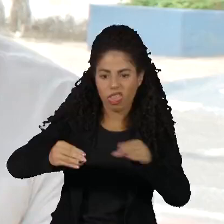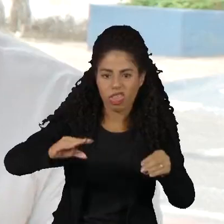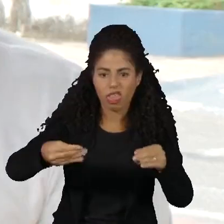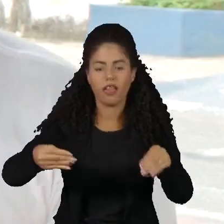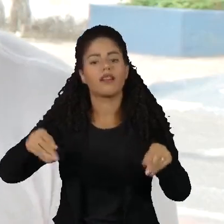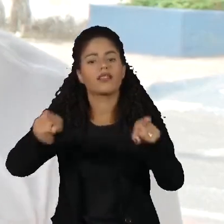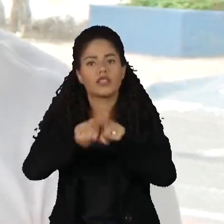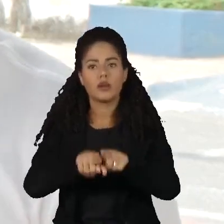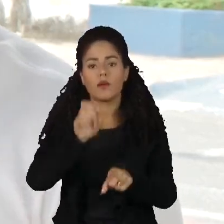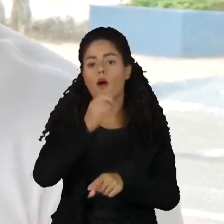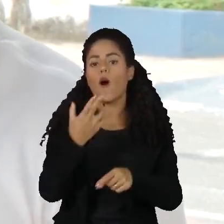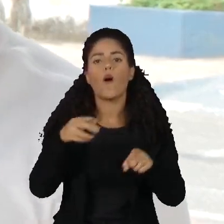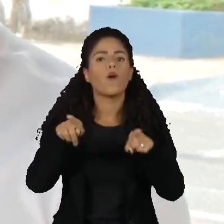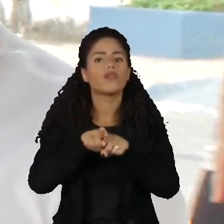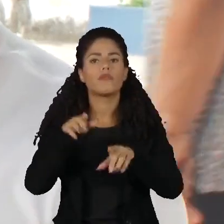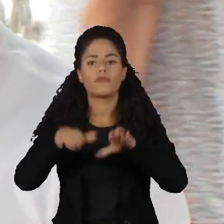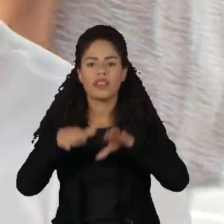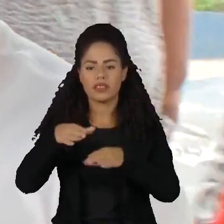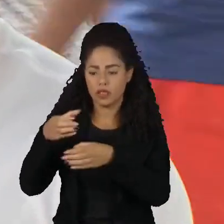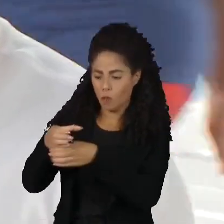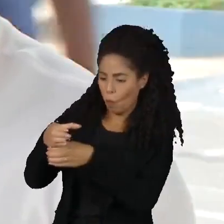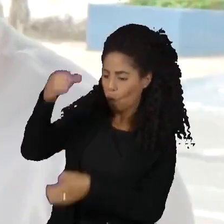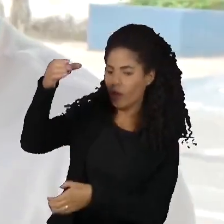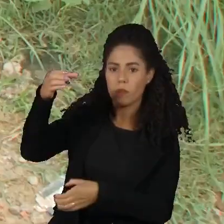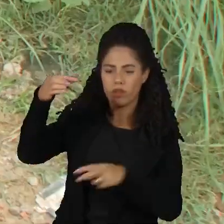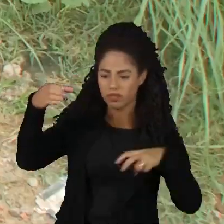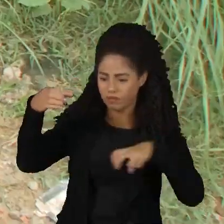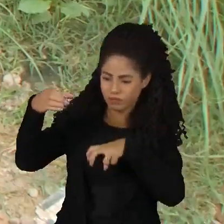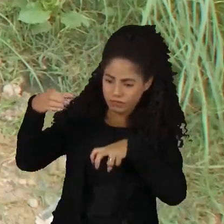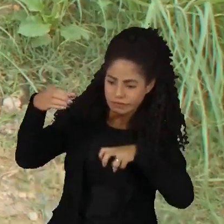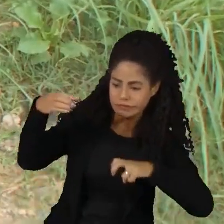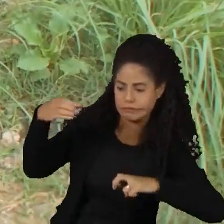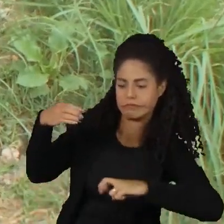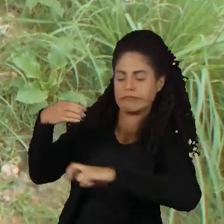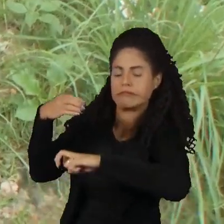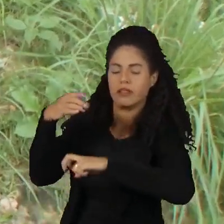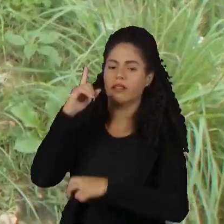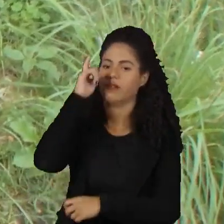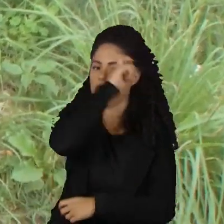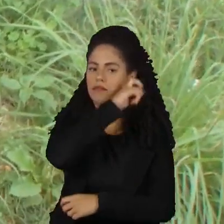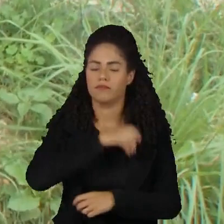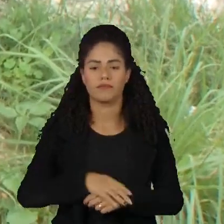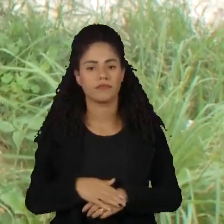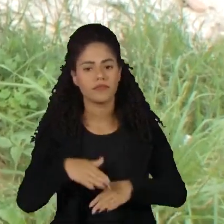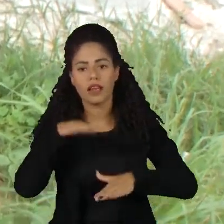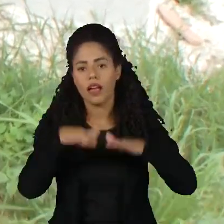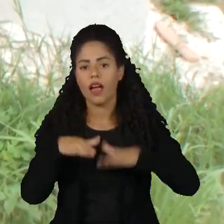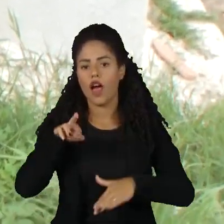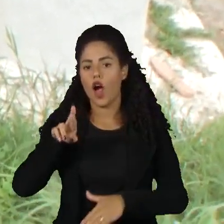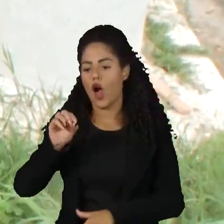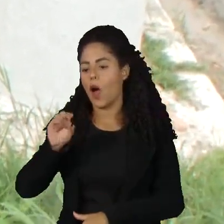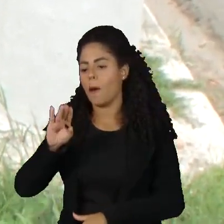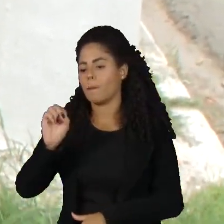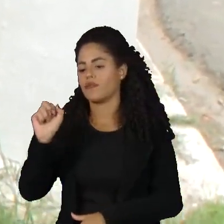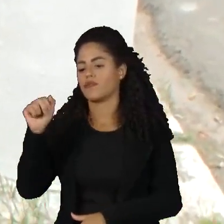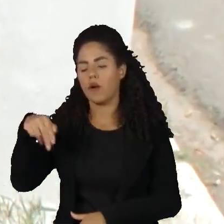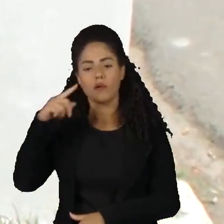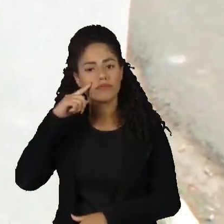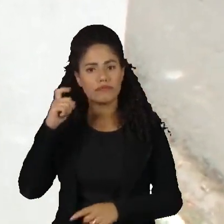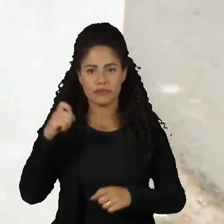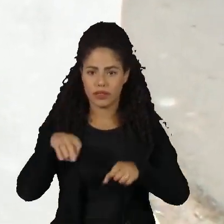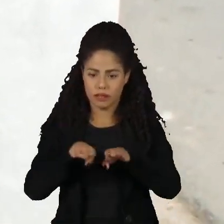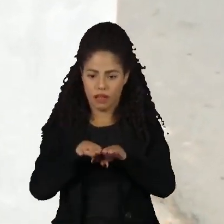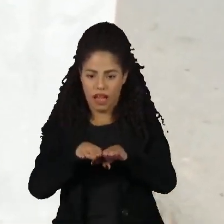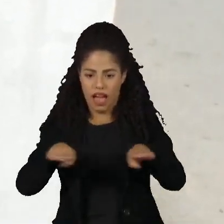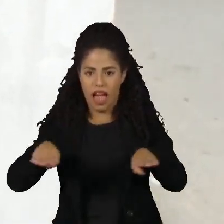assim, ou até mesmo um famoso poste no meio da calçada. As dificuldades enfrentadas pelo Robson vão muito além de calçadas